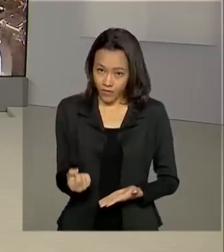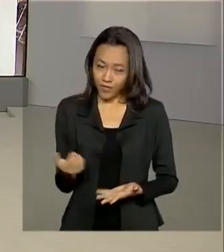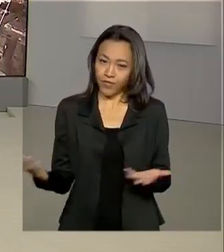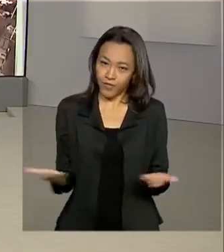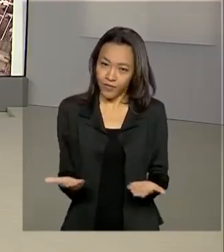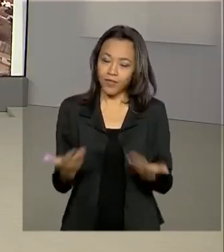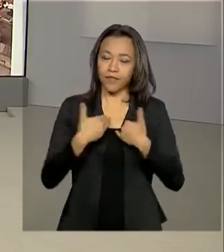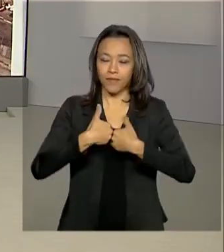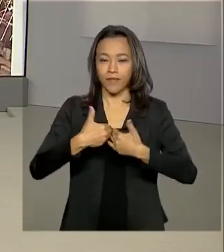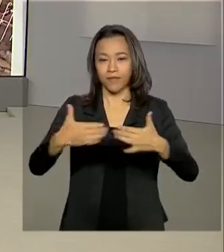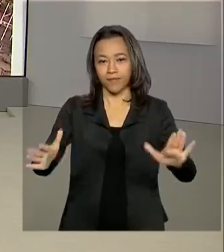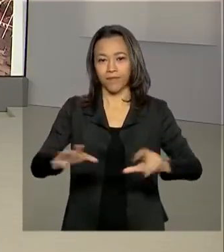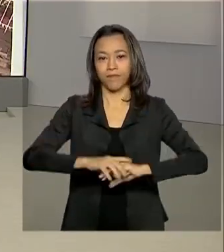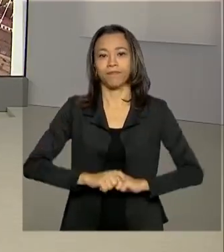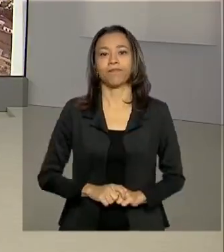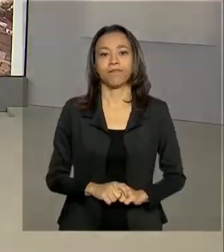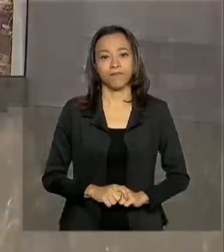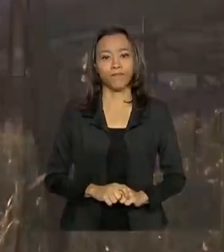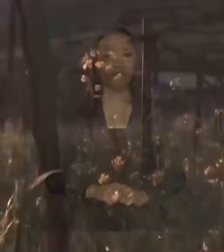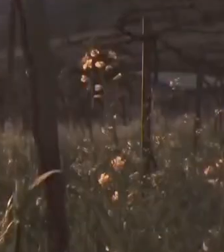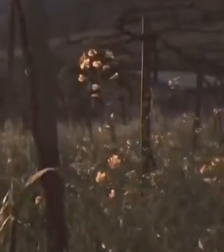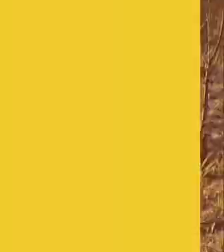Brasil em Dia começa agora.